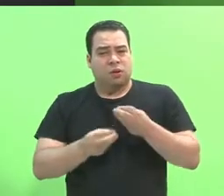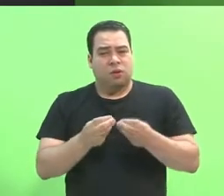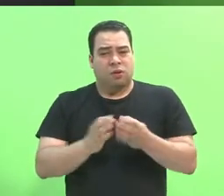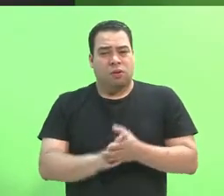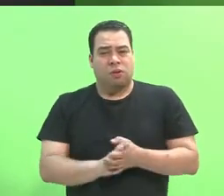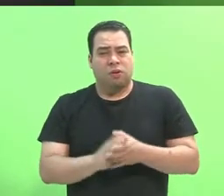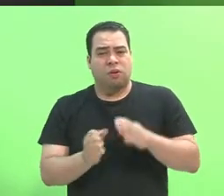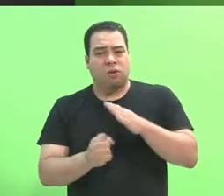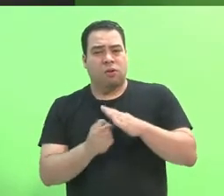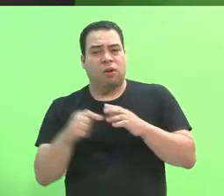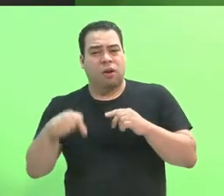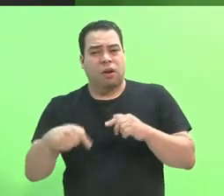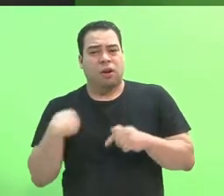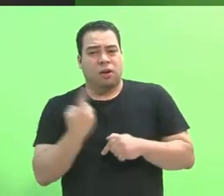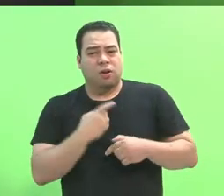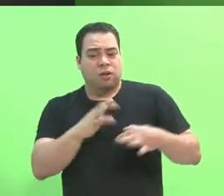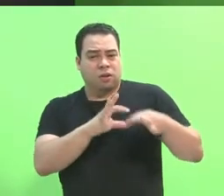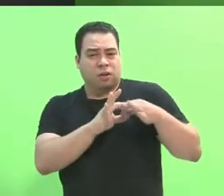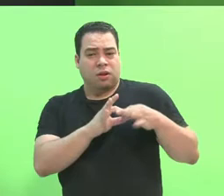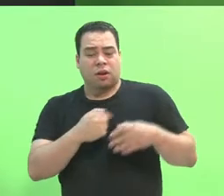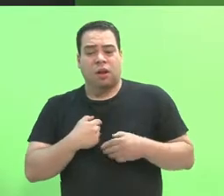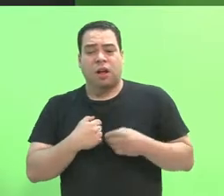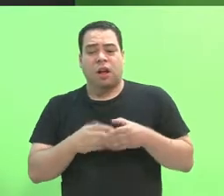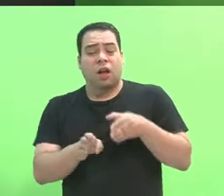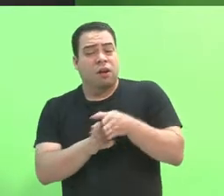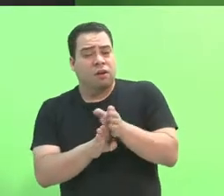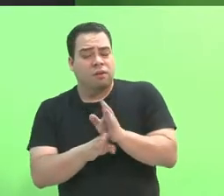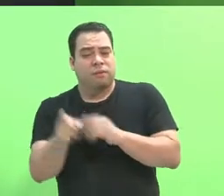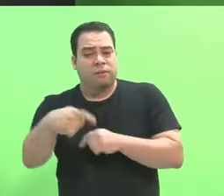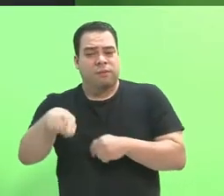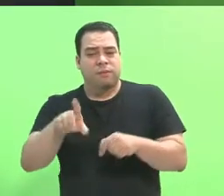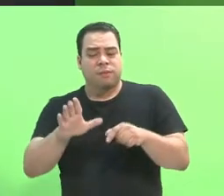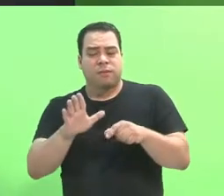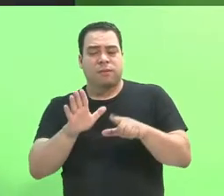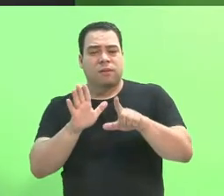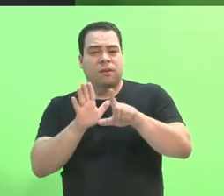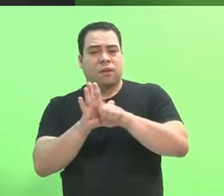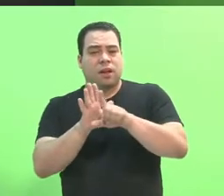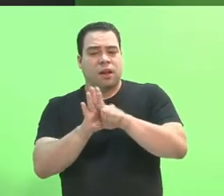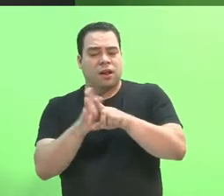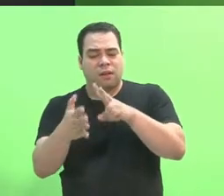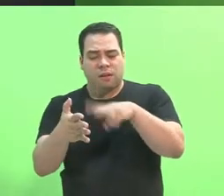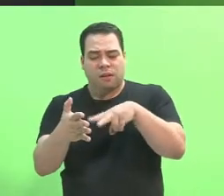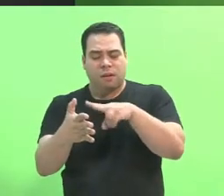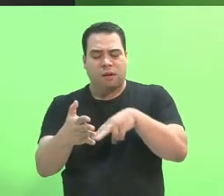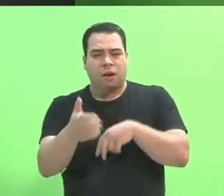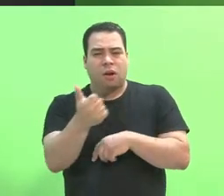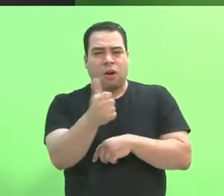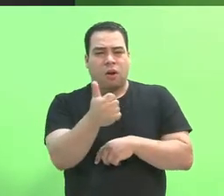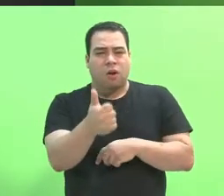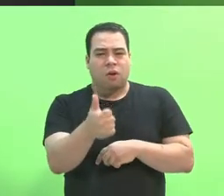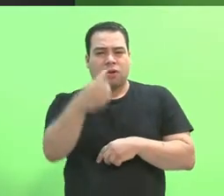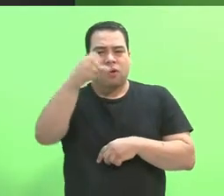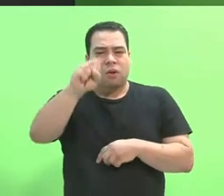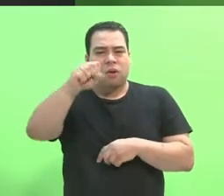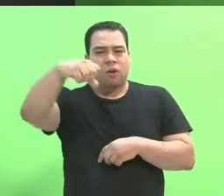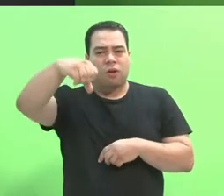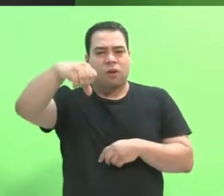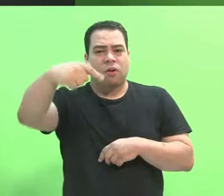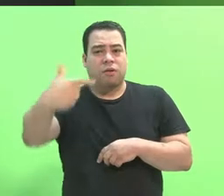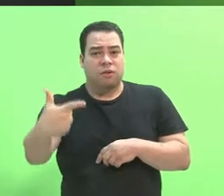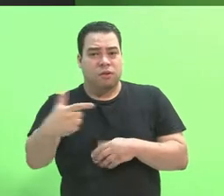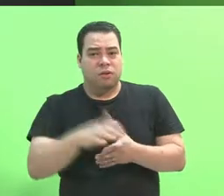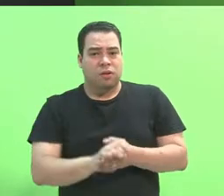eu sugiro a leitura da Lei nº.892, de 2008, que nós vamos falar muito aqui nessa aula,